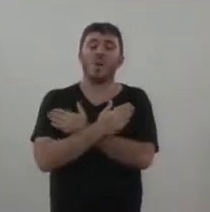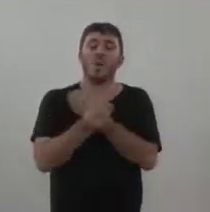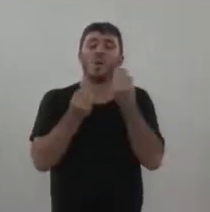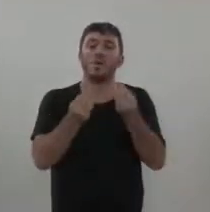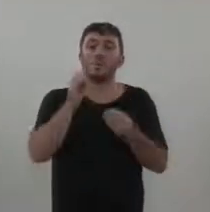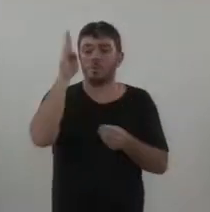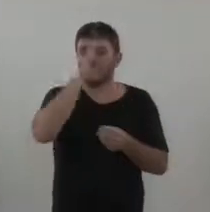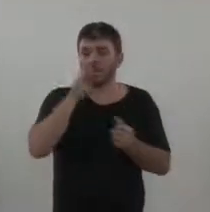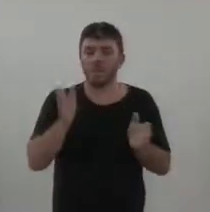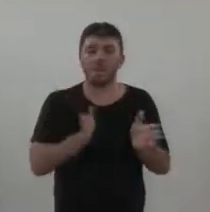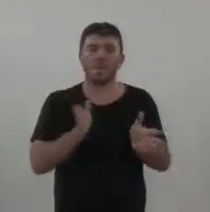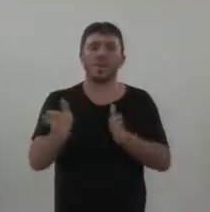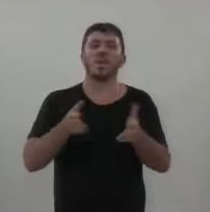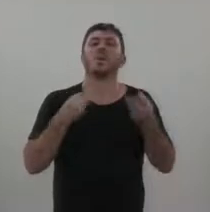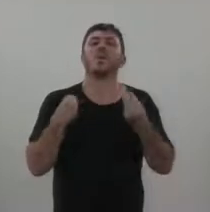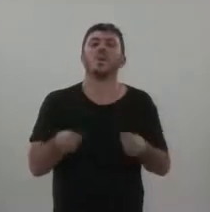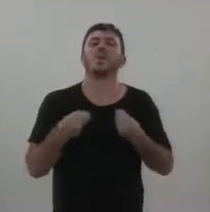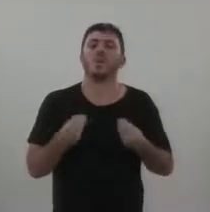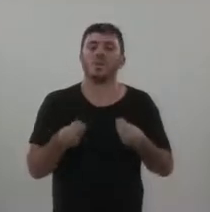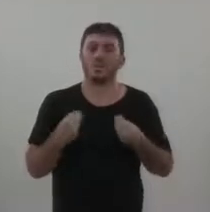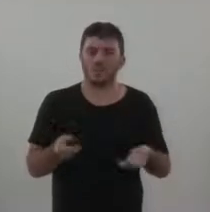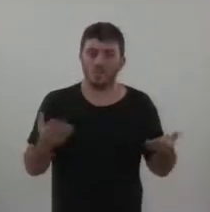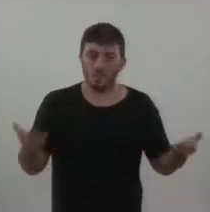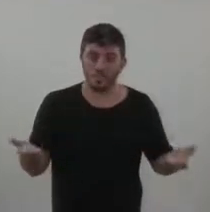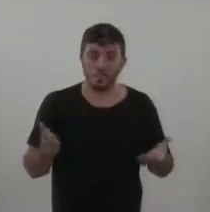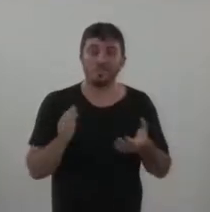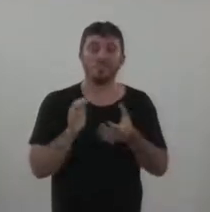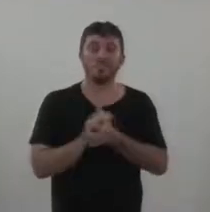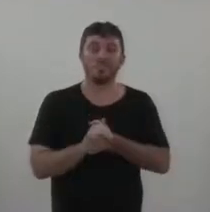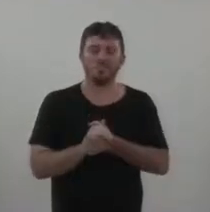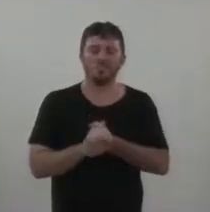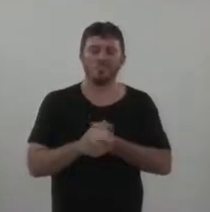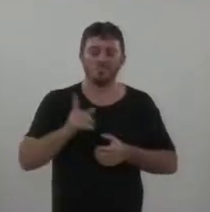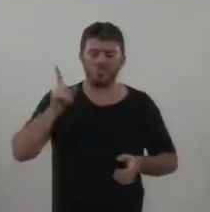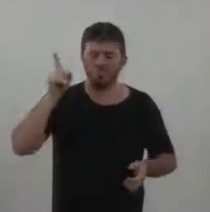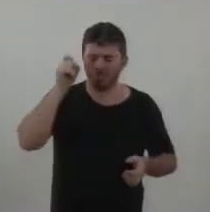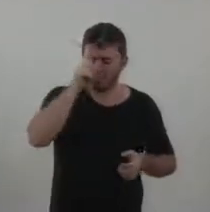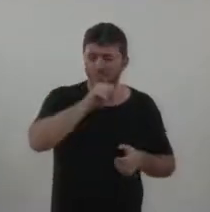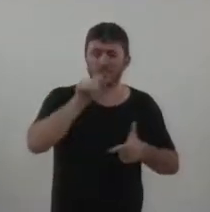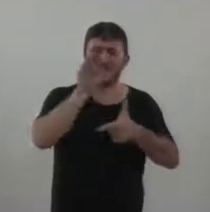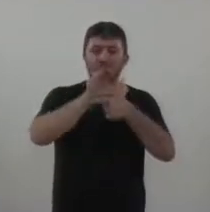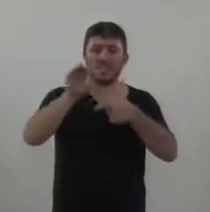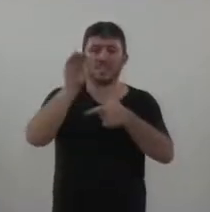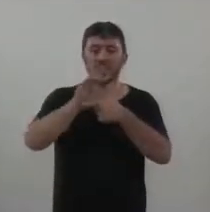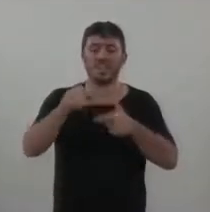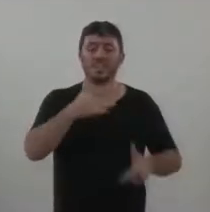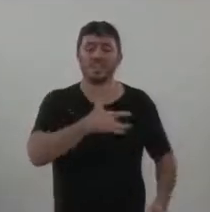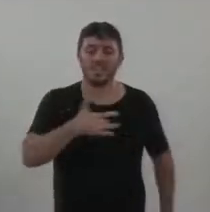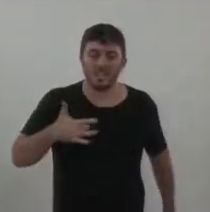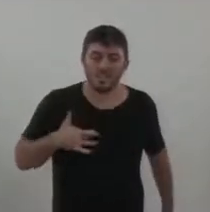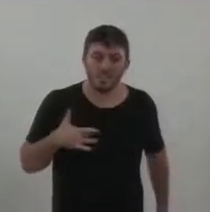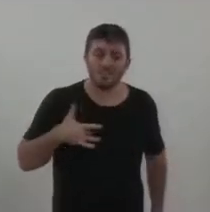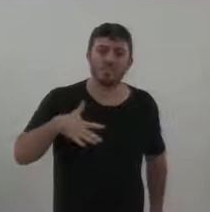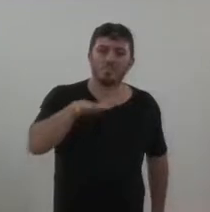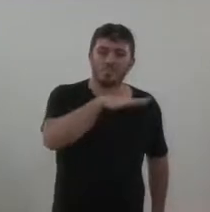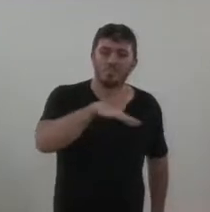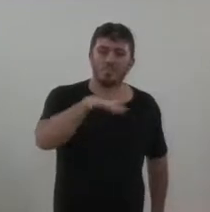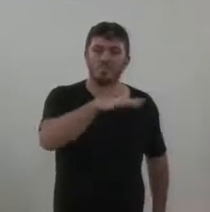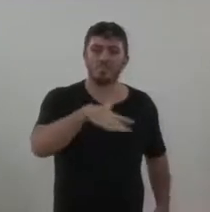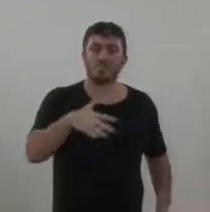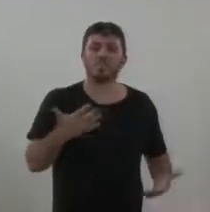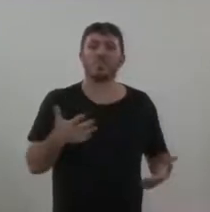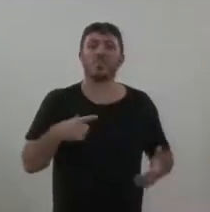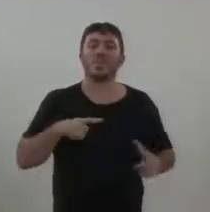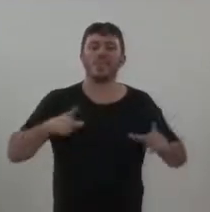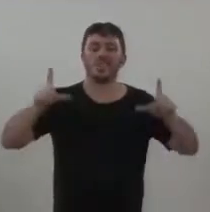nesse sentido. não se termina a questão dessa crise sanitária e nós vamos ter, com certeza, emprego e